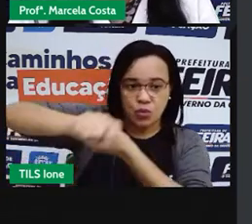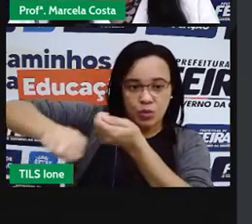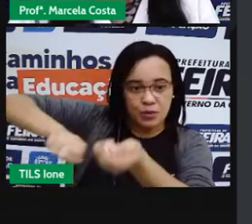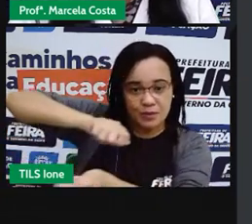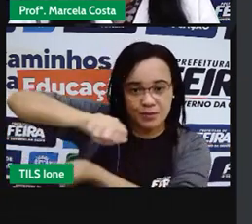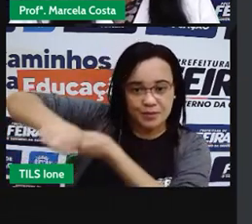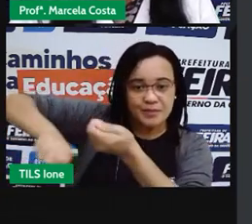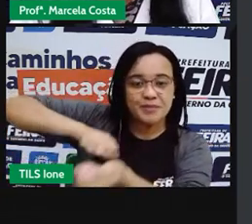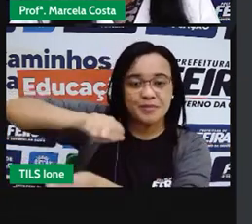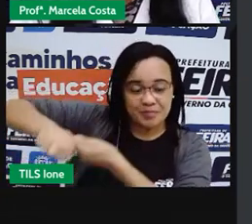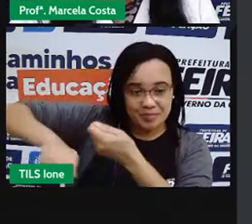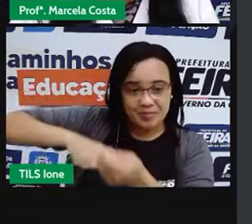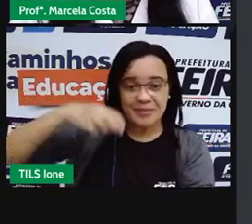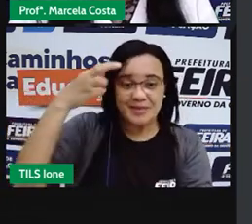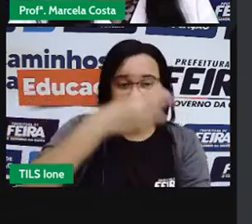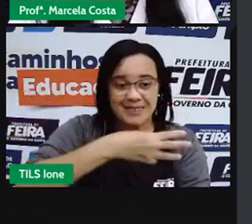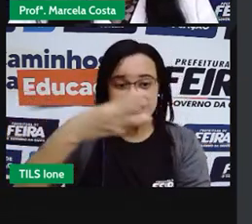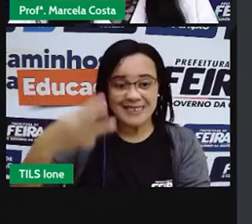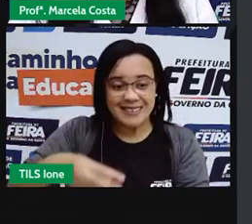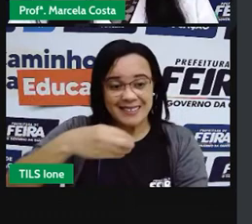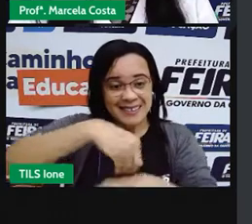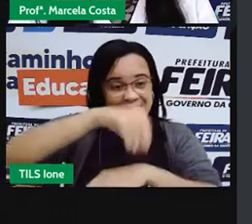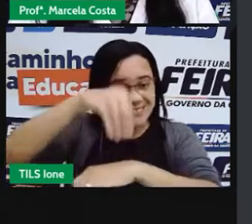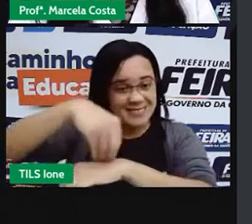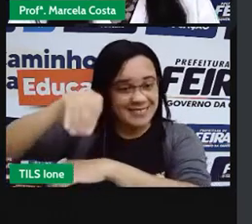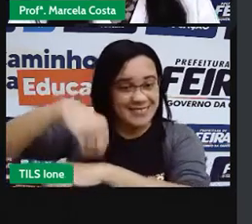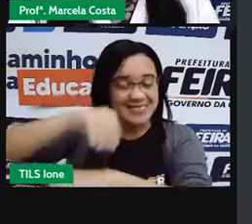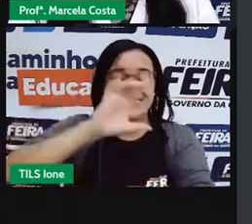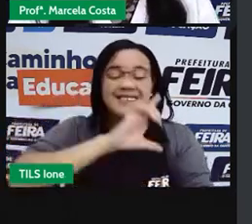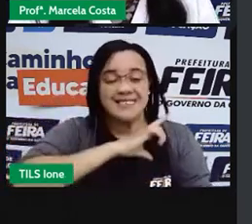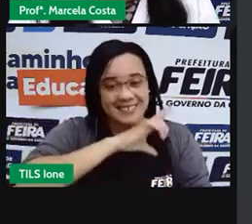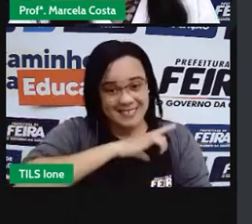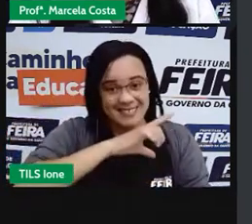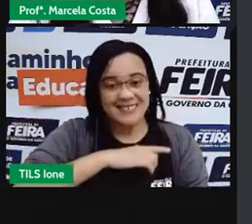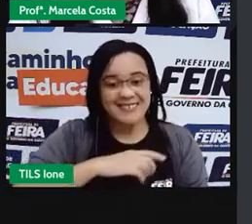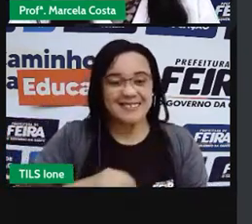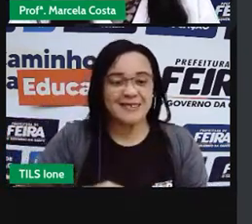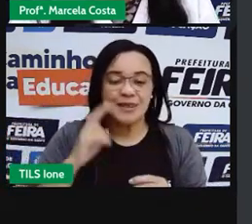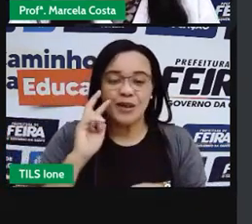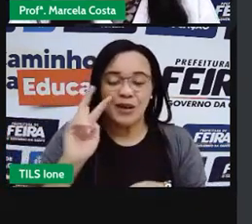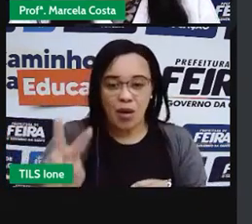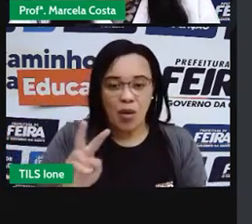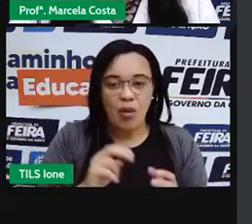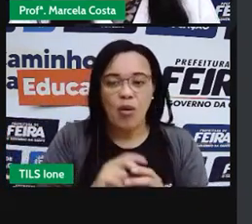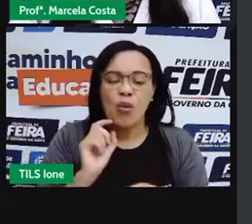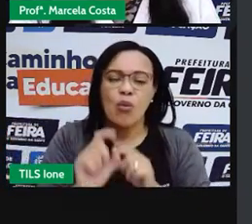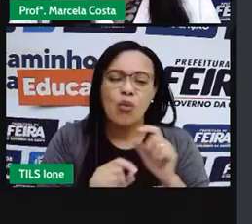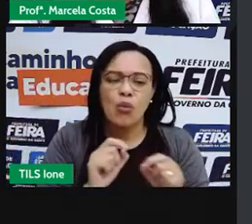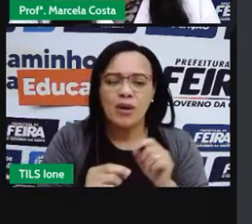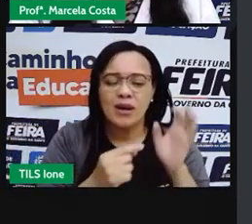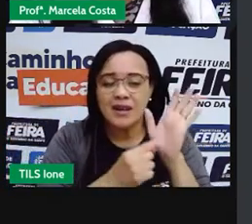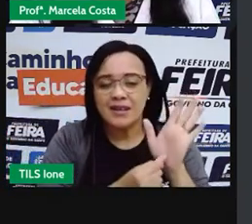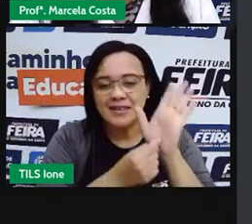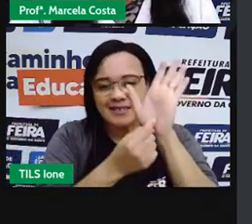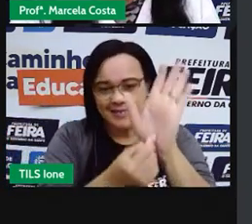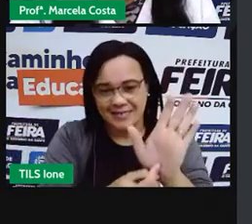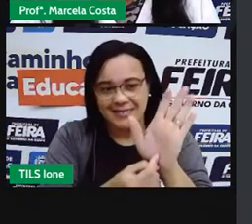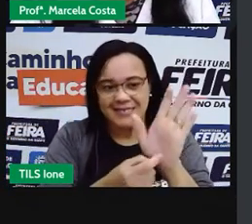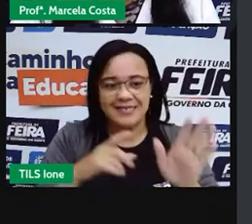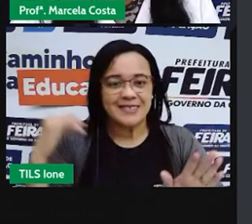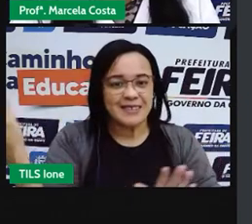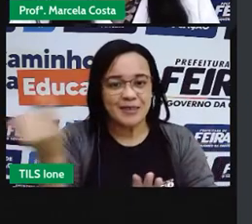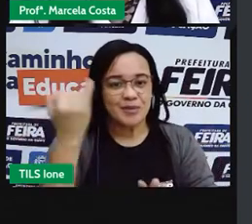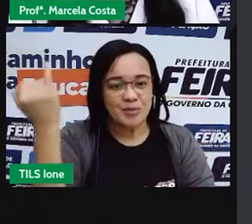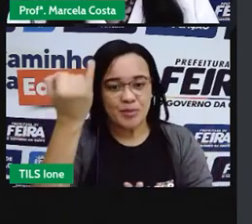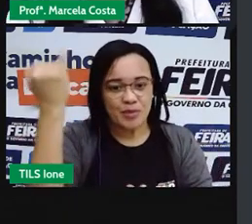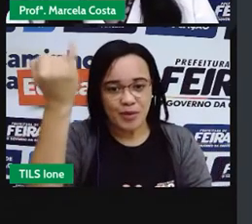o Atencimento Global de Outros Desafios. E aqui ele vai mostrando, ó. O importante de cuidados